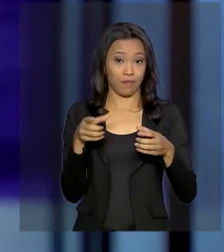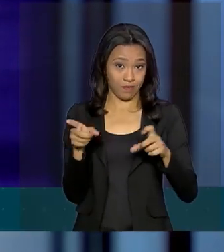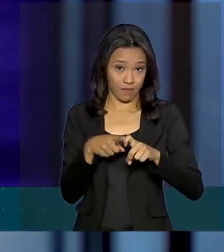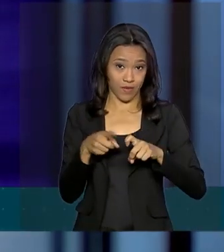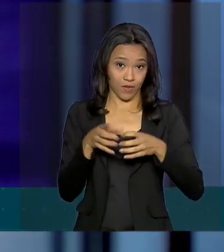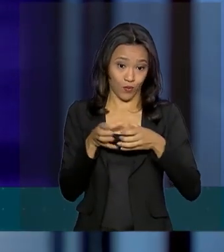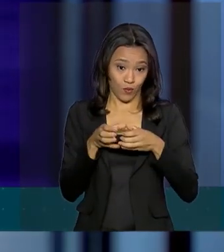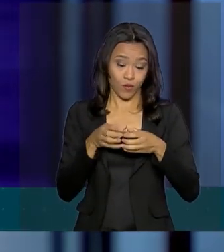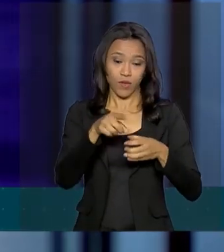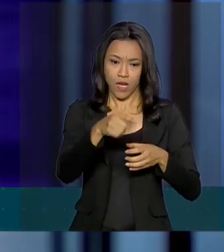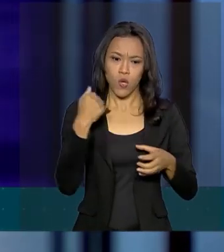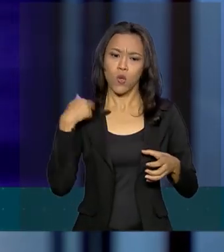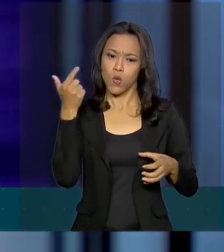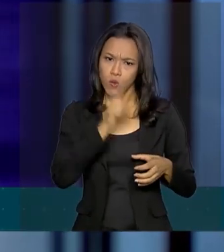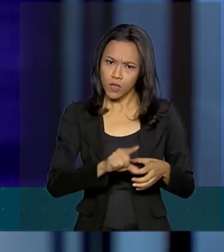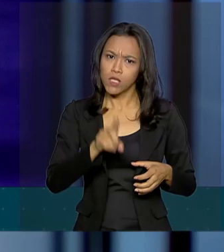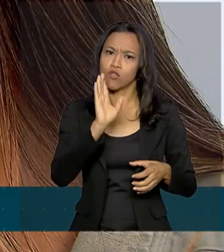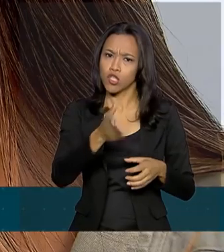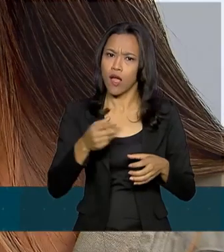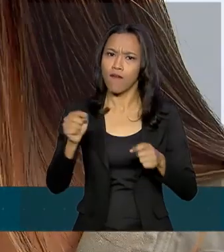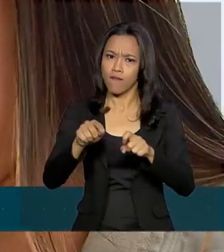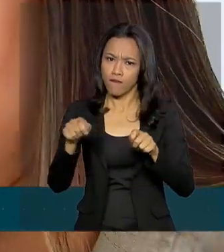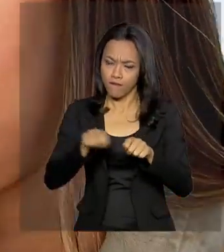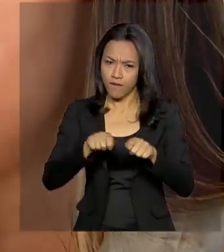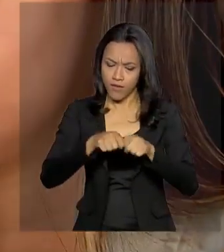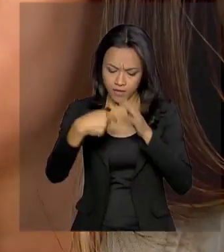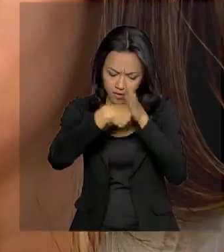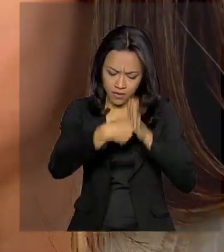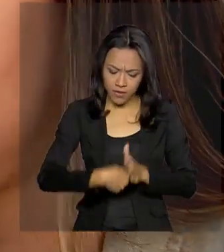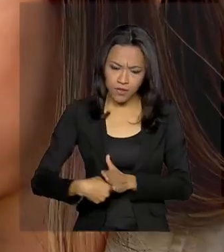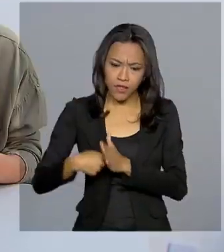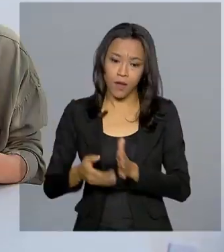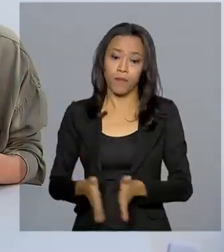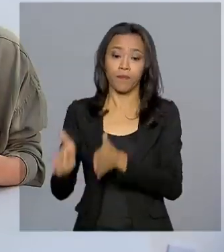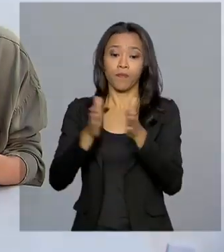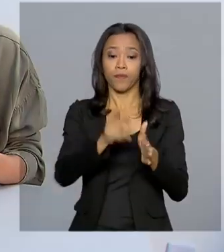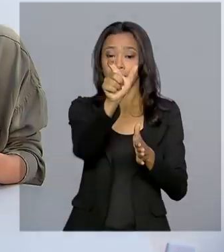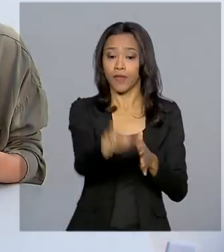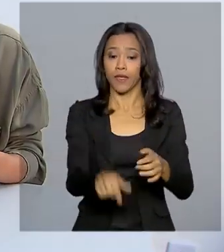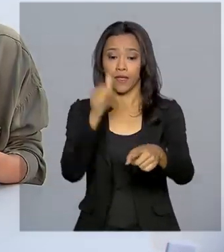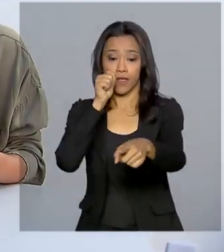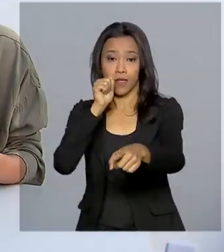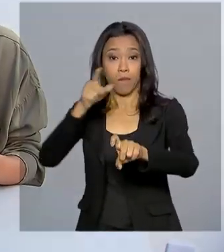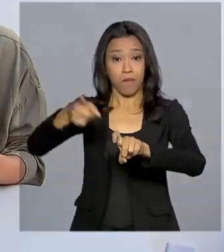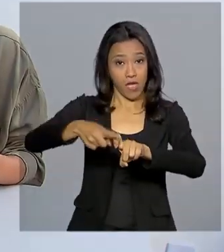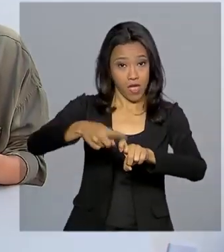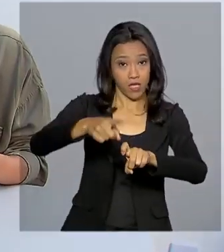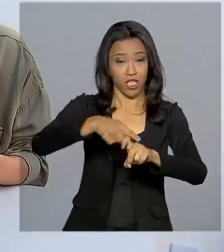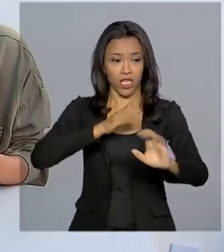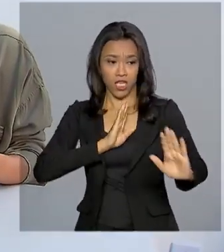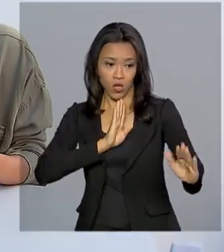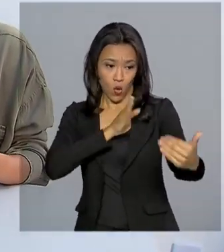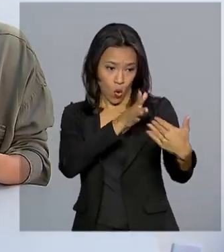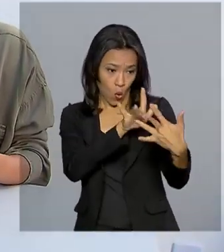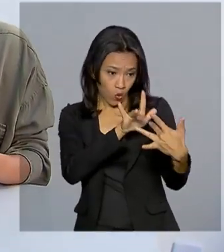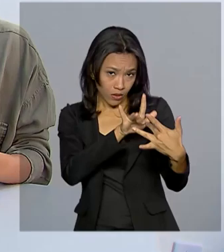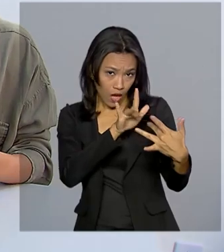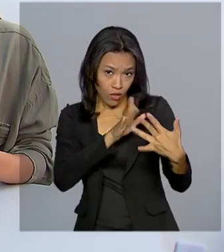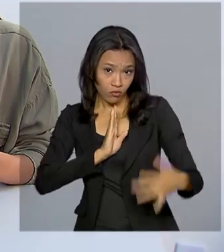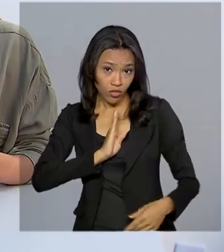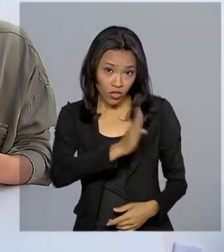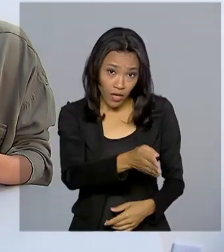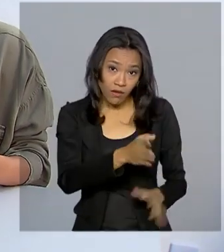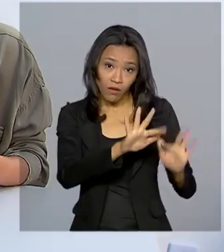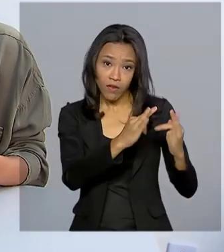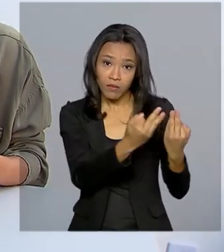cheguei e consegui atendimento, já fiz exame. A médica Sandy Freitas confirma que o contato direto com os pacientes e